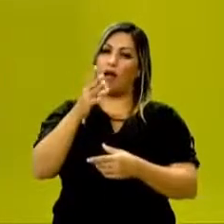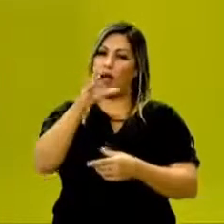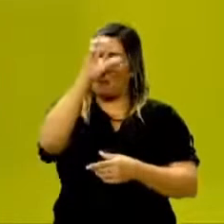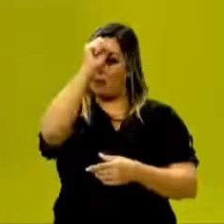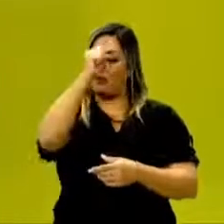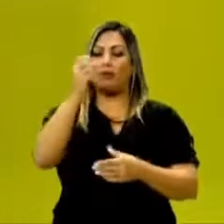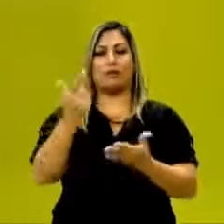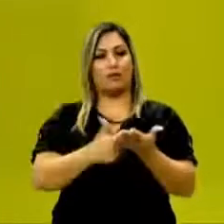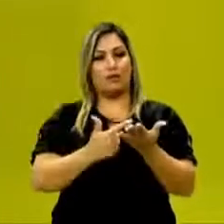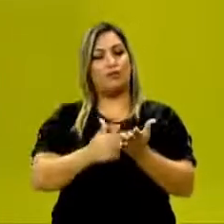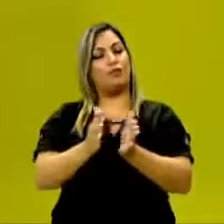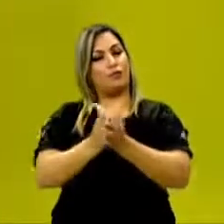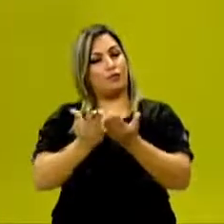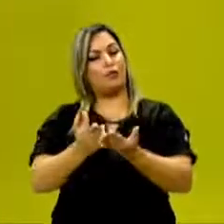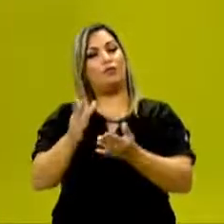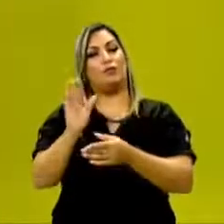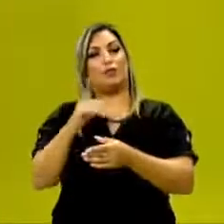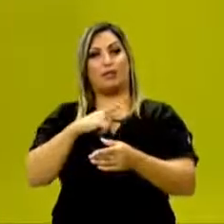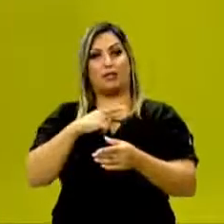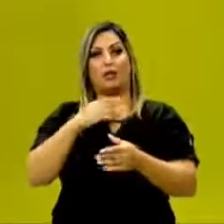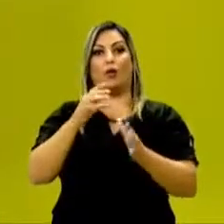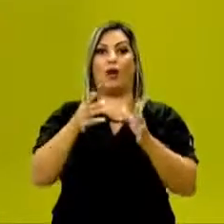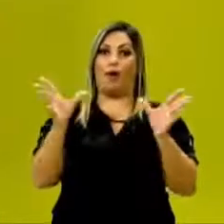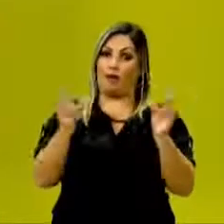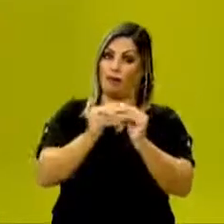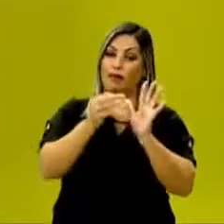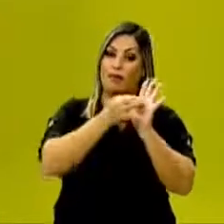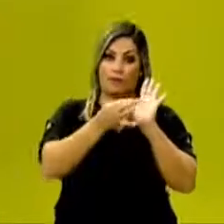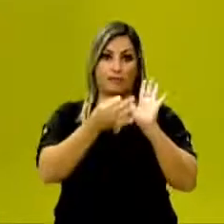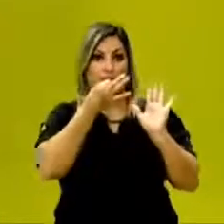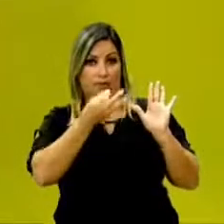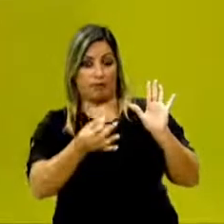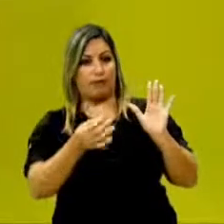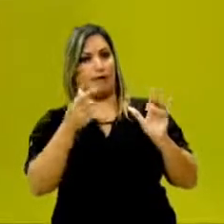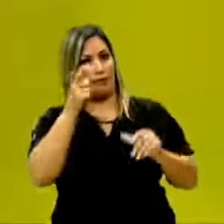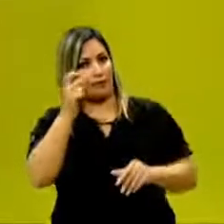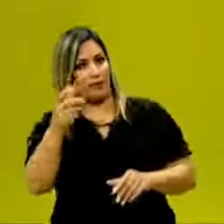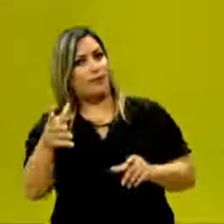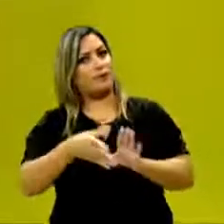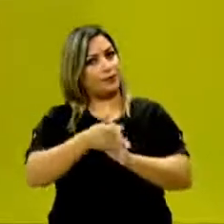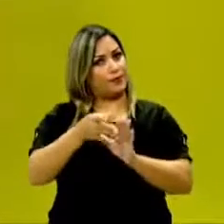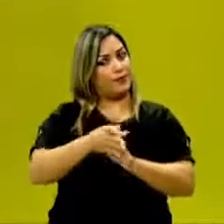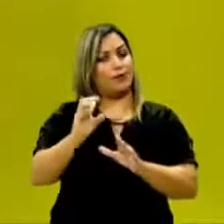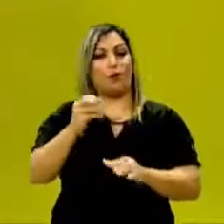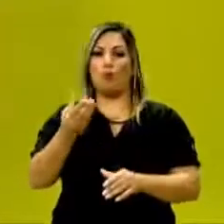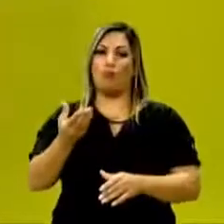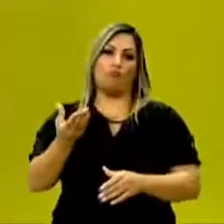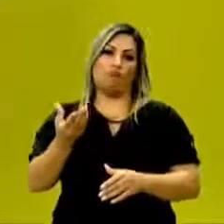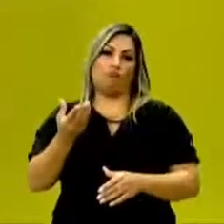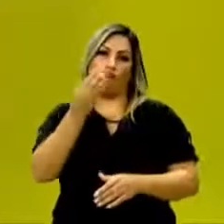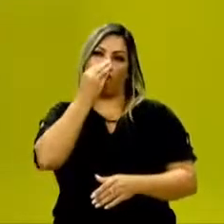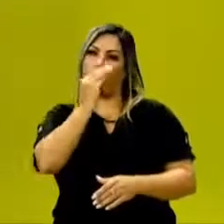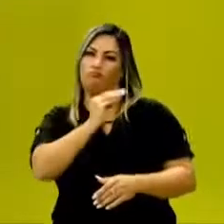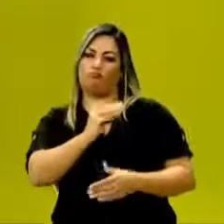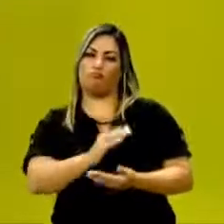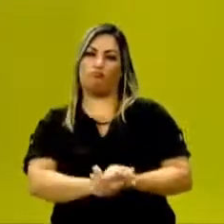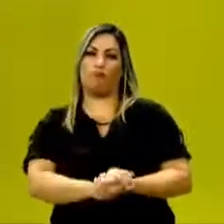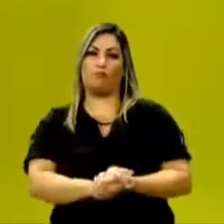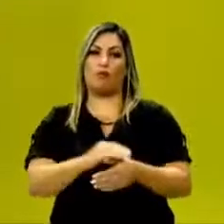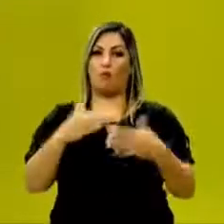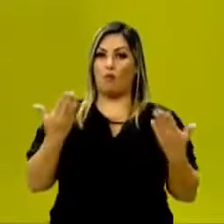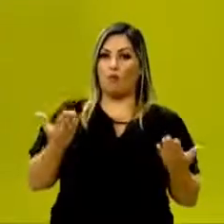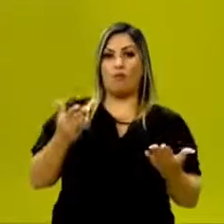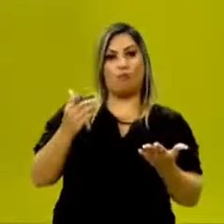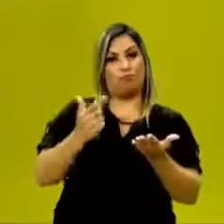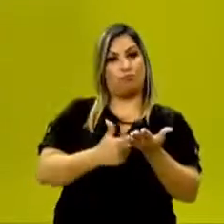Então, quando você lê uma resenha, ele te orienta a ter interesse ou, às vezes, a não se interessar pela obra ao qual